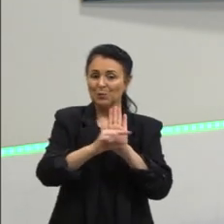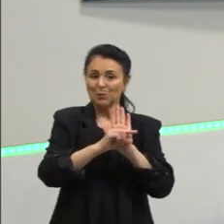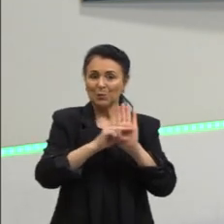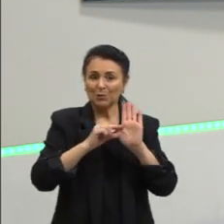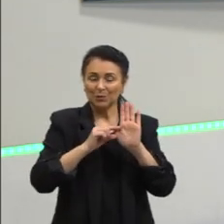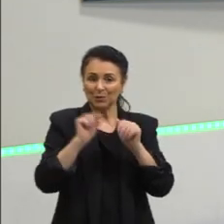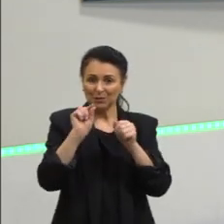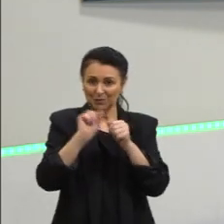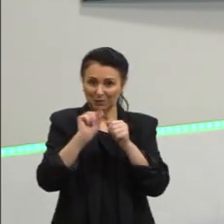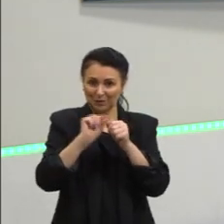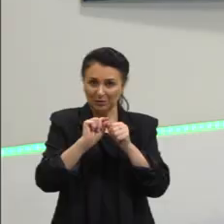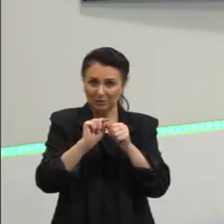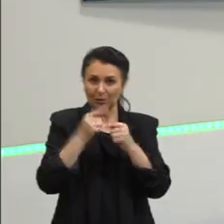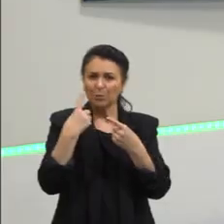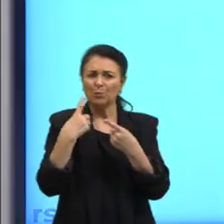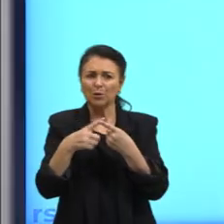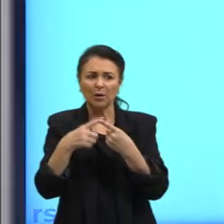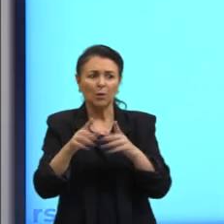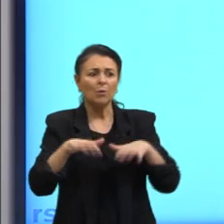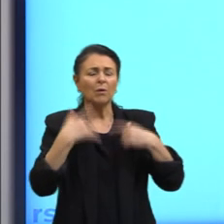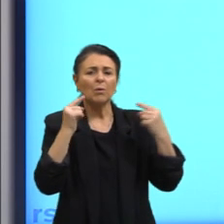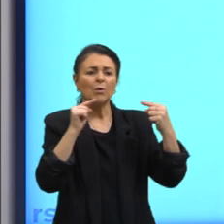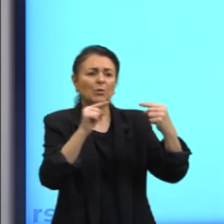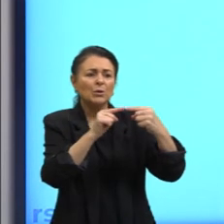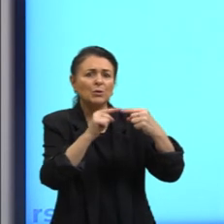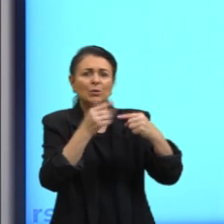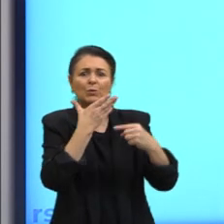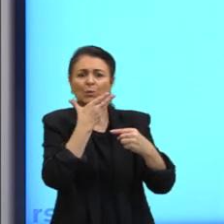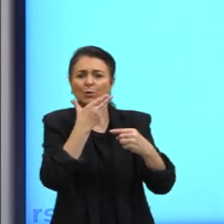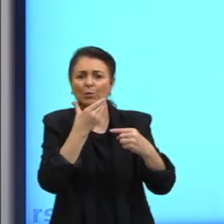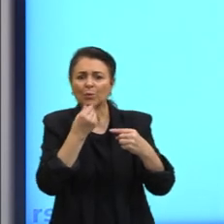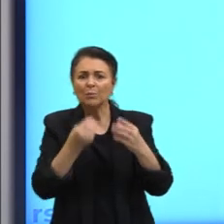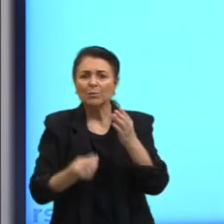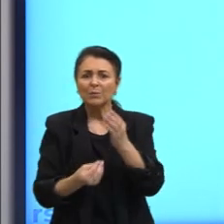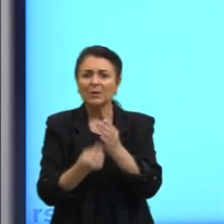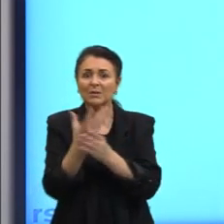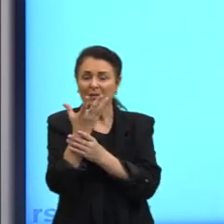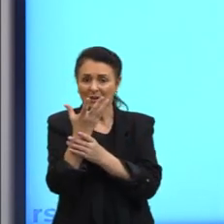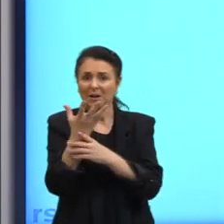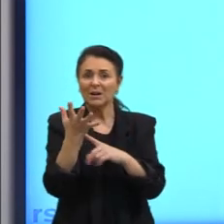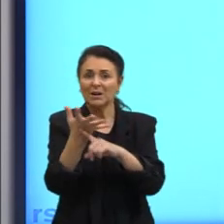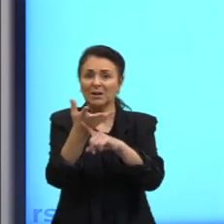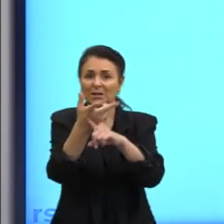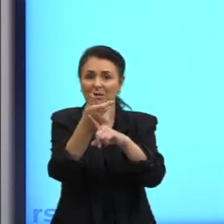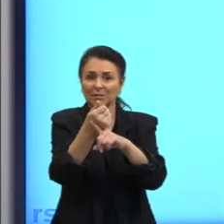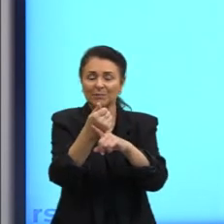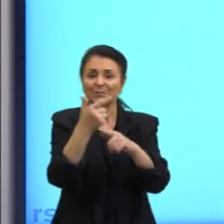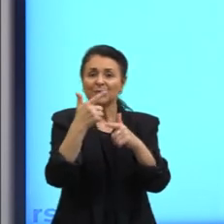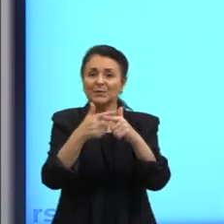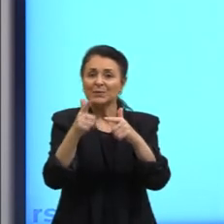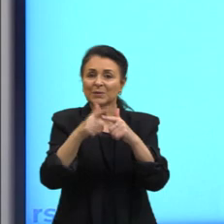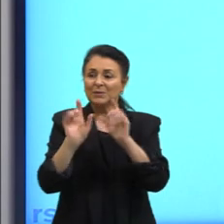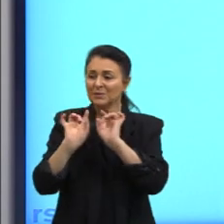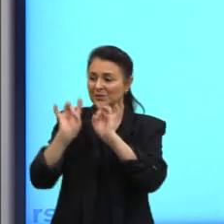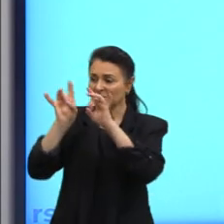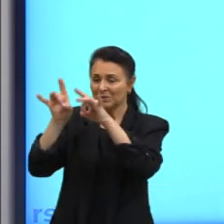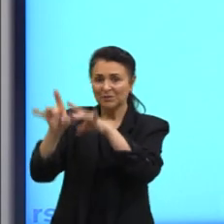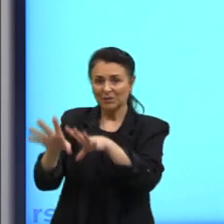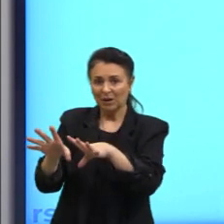ele criou? Com a finalidade dele criar essa obra de arte Que seria então problematizar o descarte